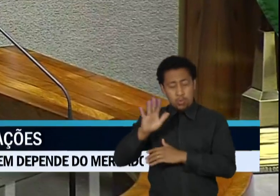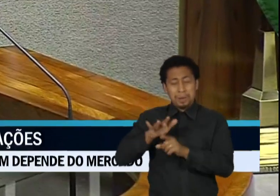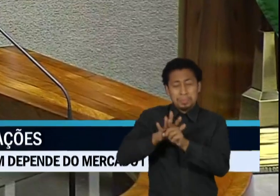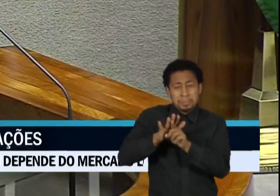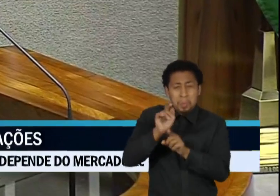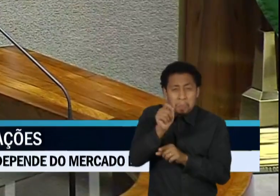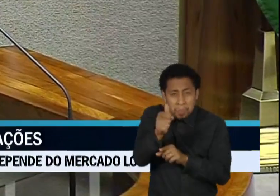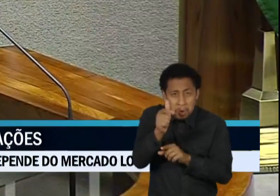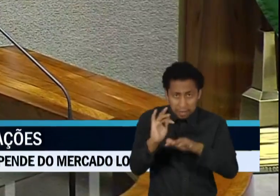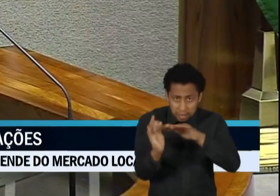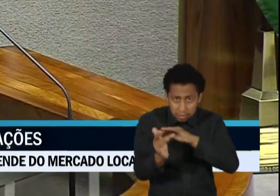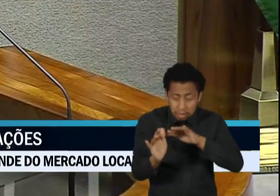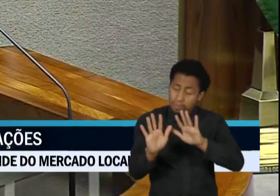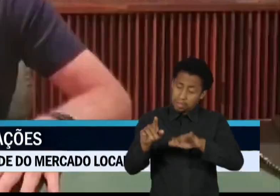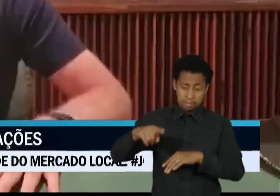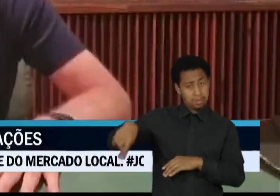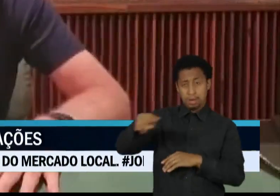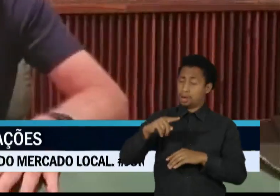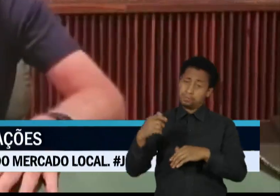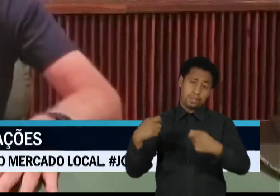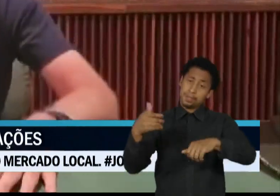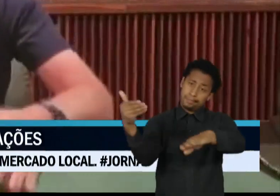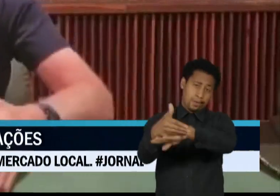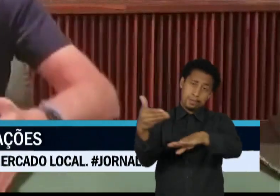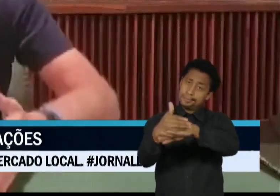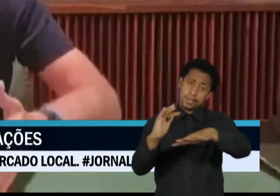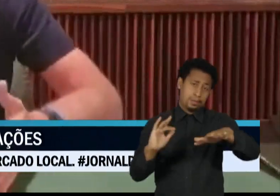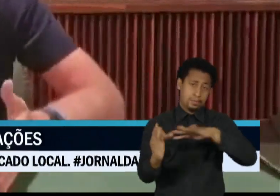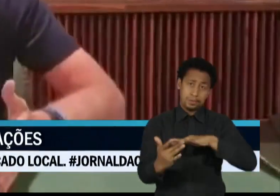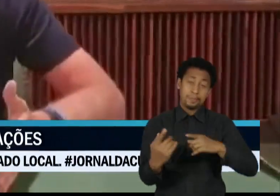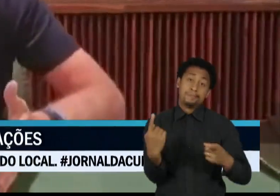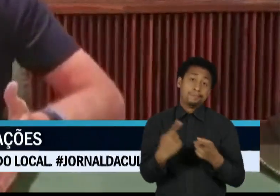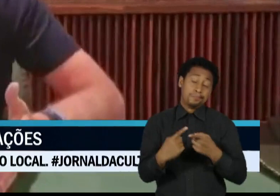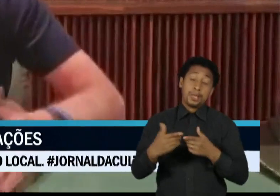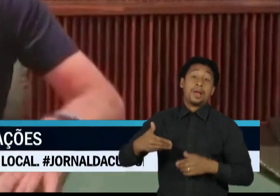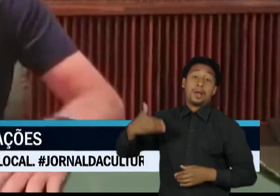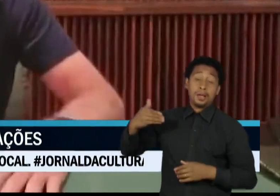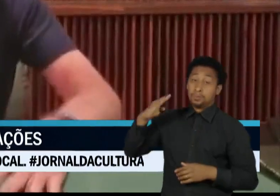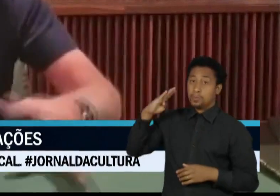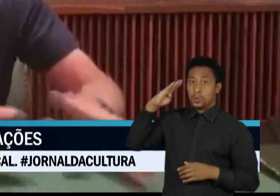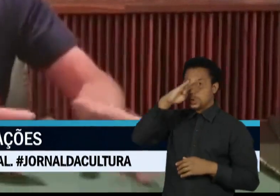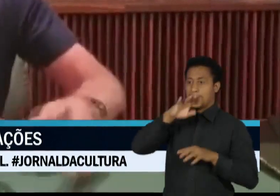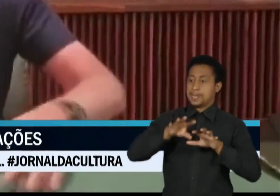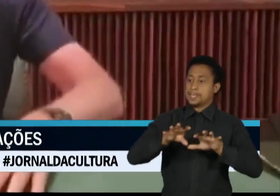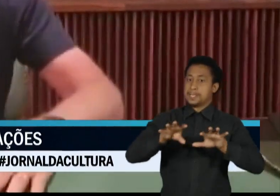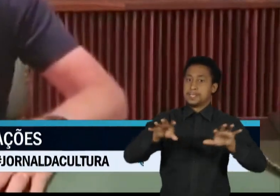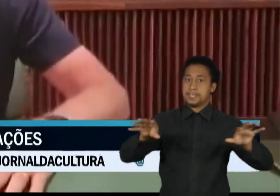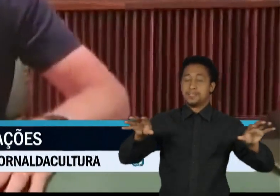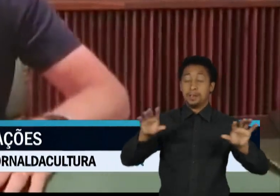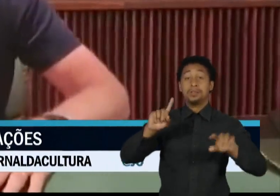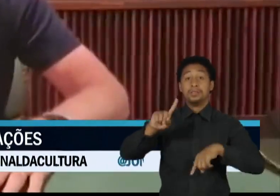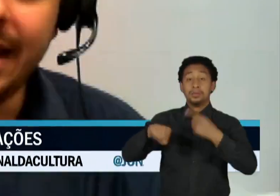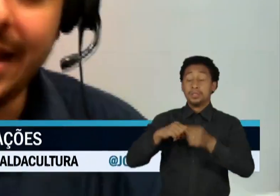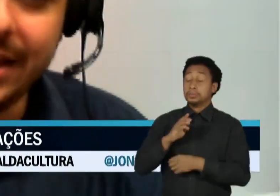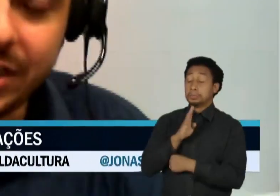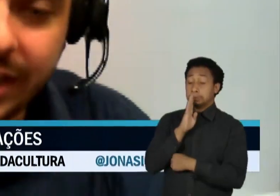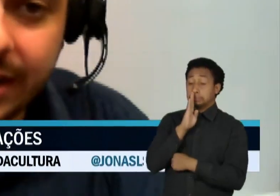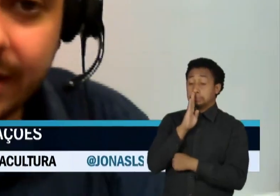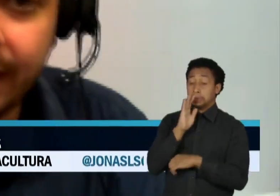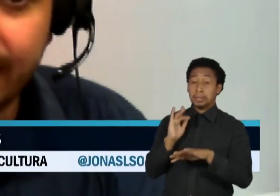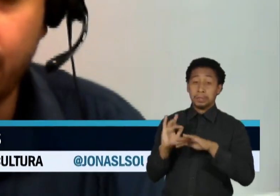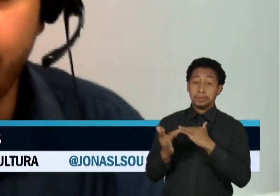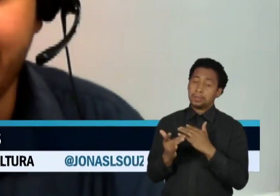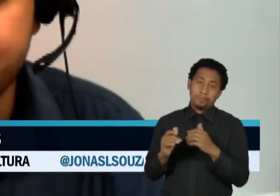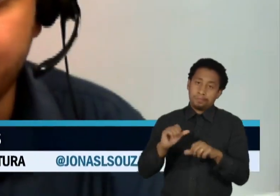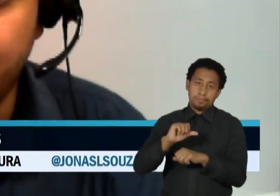plataformas. Algo que ganhou força depois que Jair Bolsonaro deixou a presidência e manteve o silêncio nas redes. A